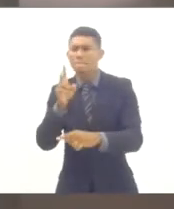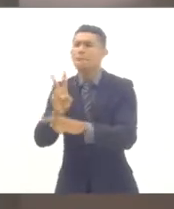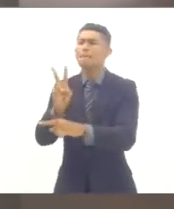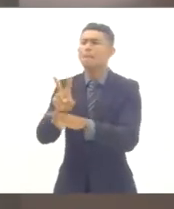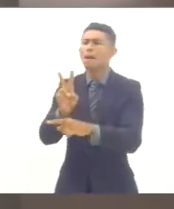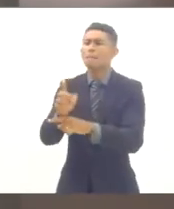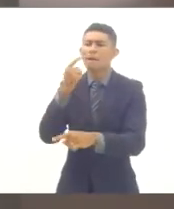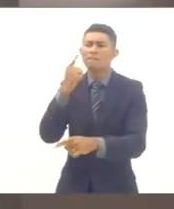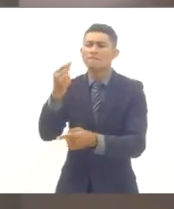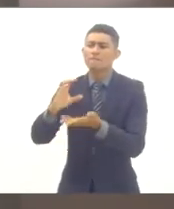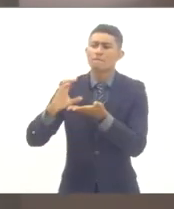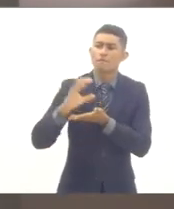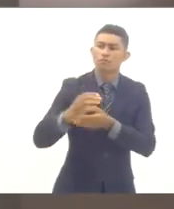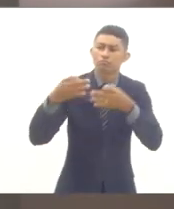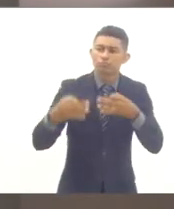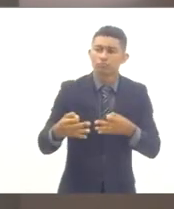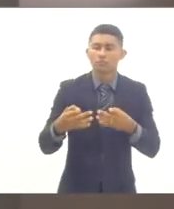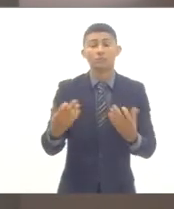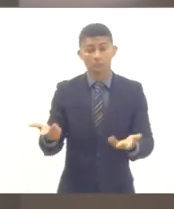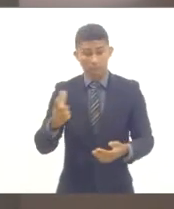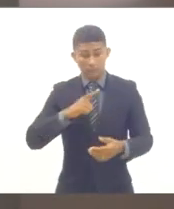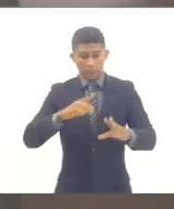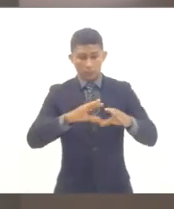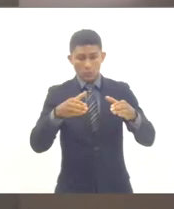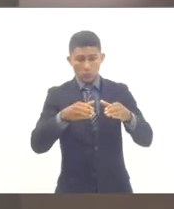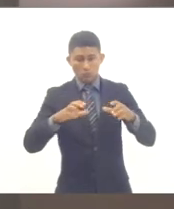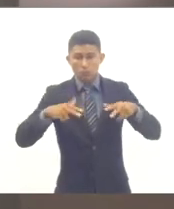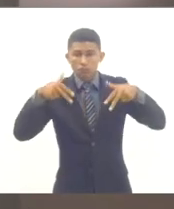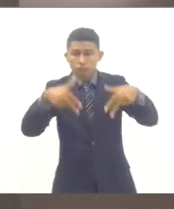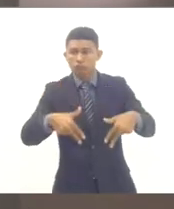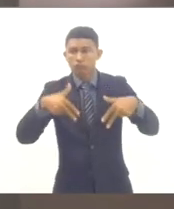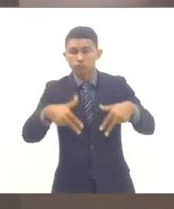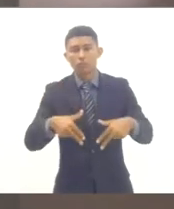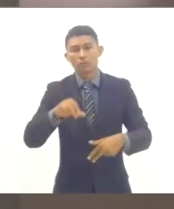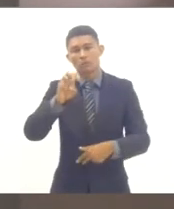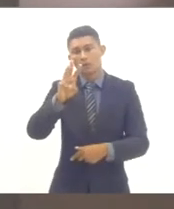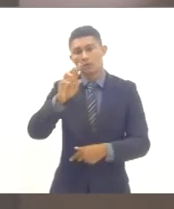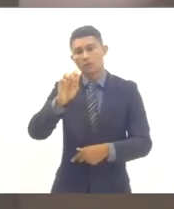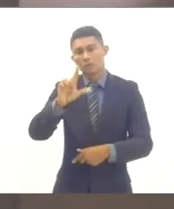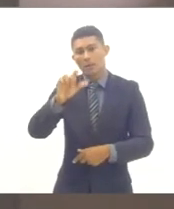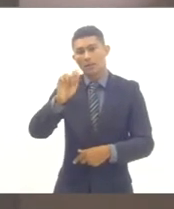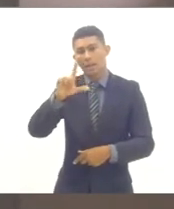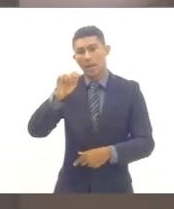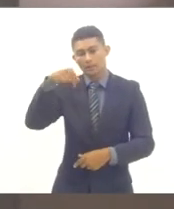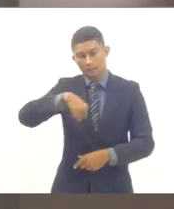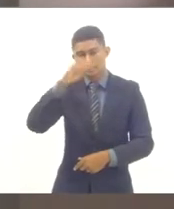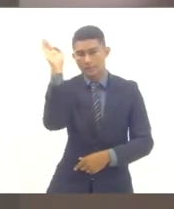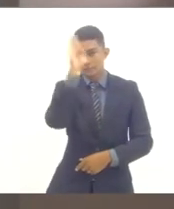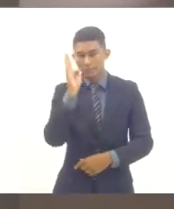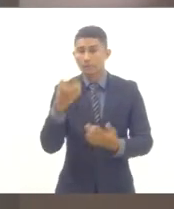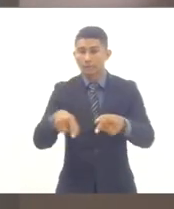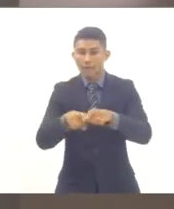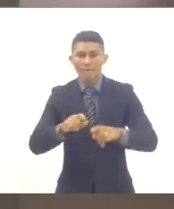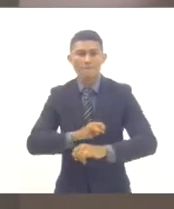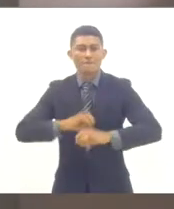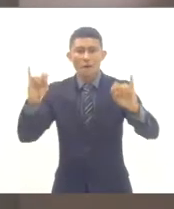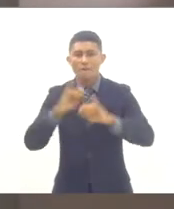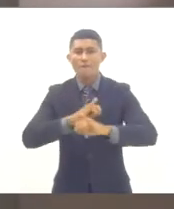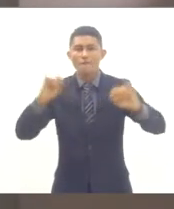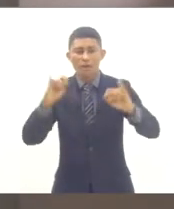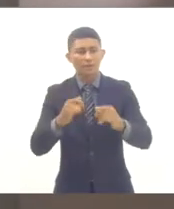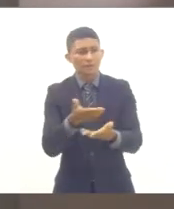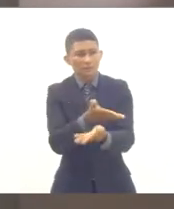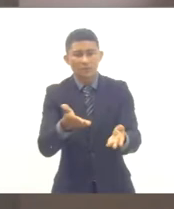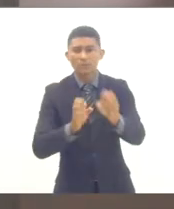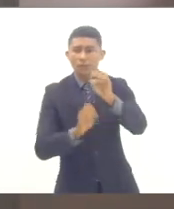educação. A rede de ativistas pela educação do Fundo Malala do Brasil e a Campanha Nacional pelo Direito à Educação, e seu comitê